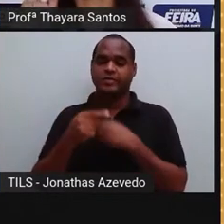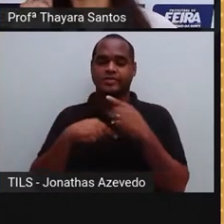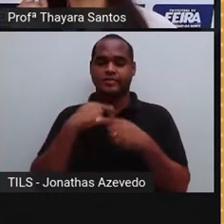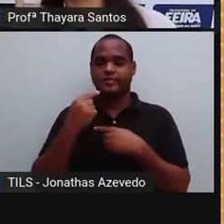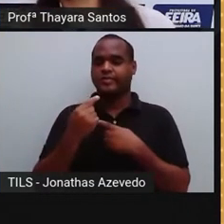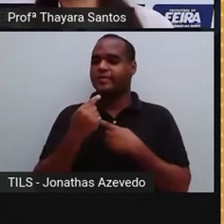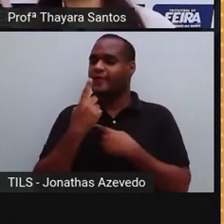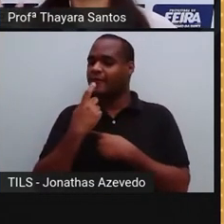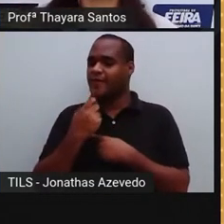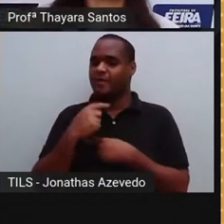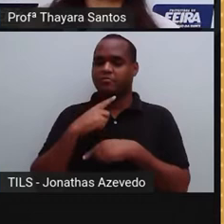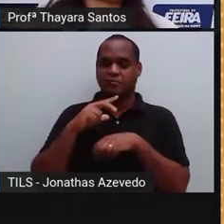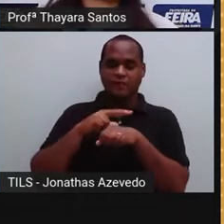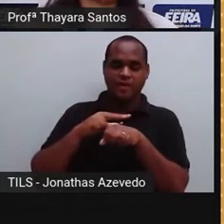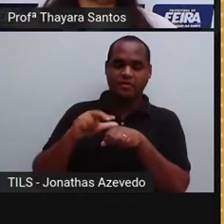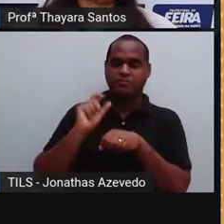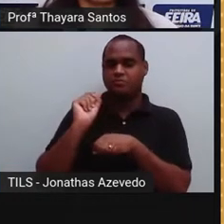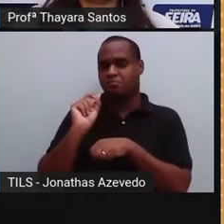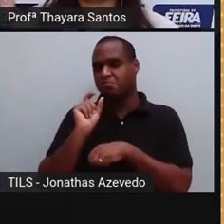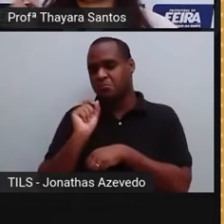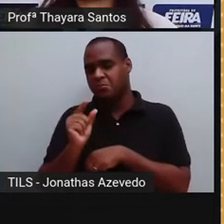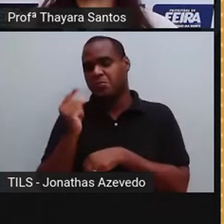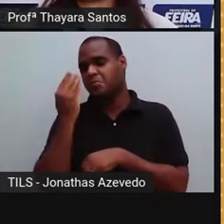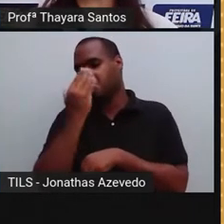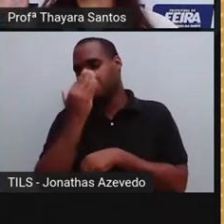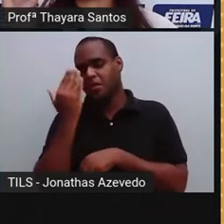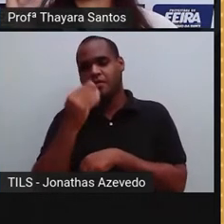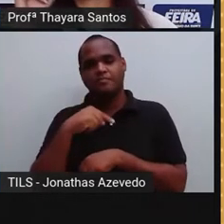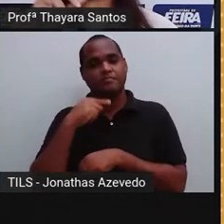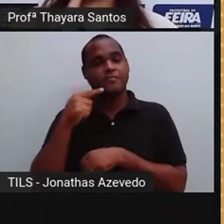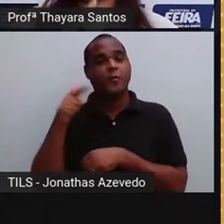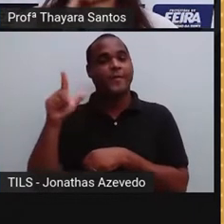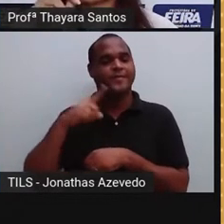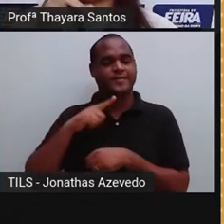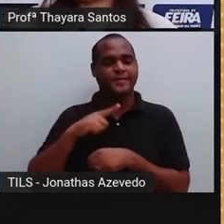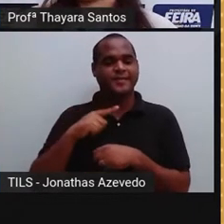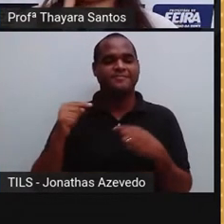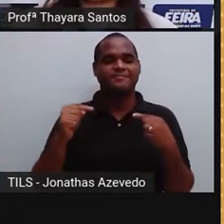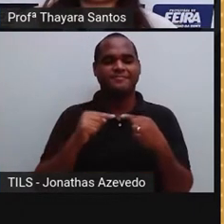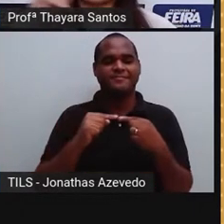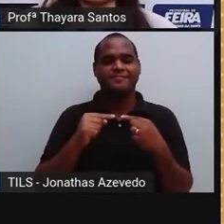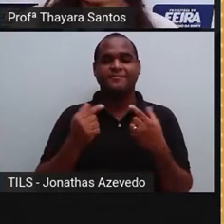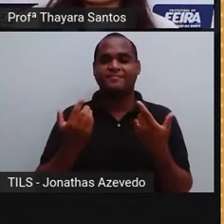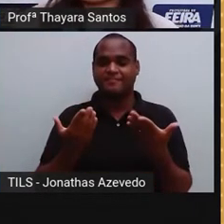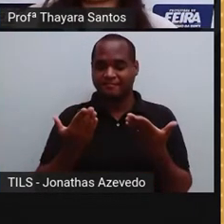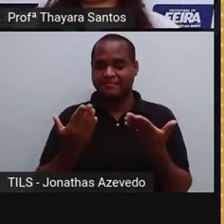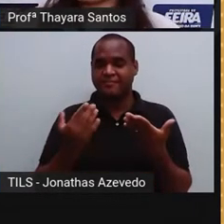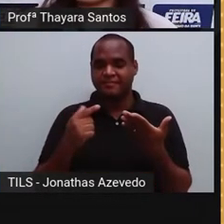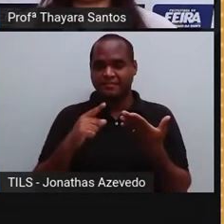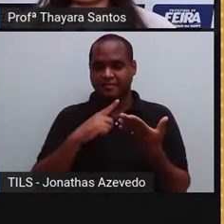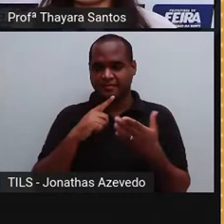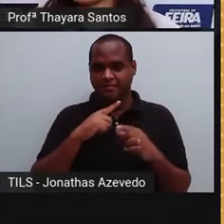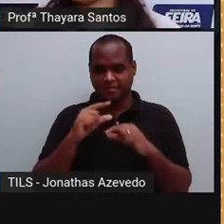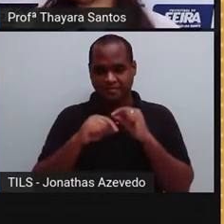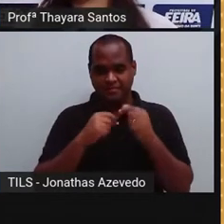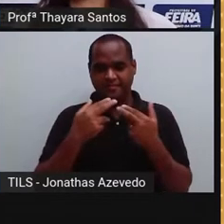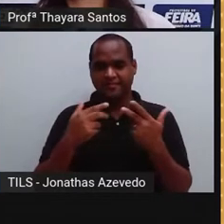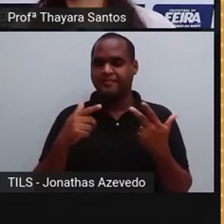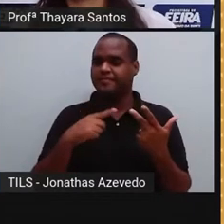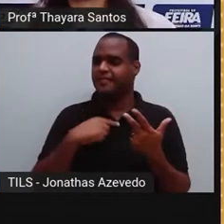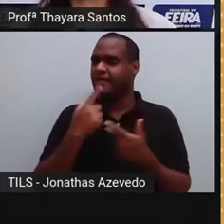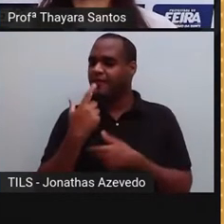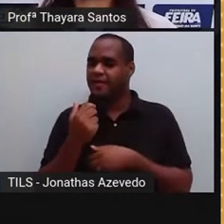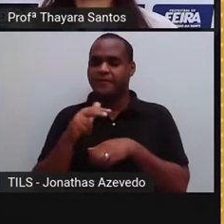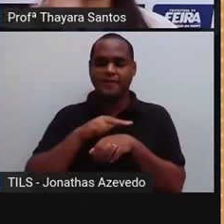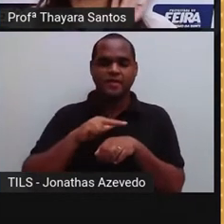vermelho, o verde e o azul. E tem os casos que essas cores, no caso, essas cores aí, vermelho, verde e azul,